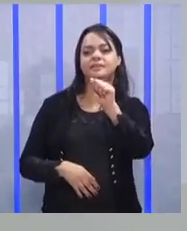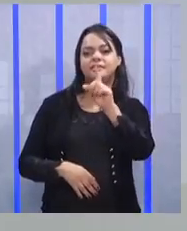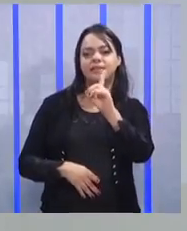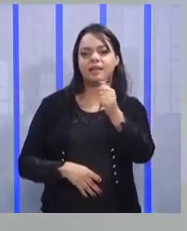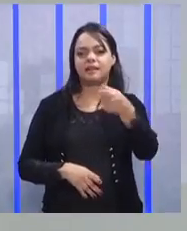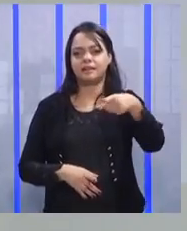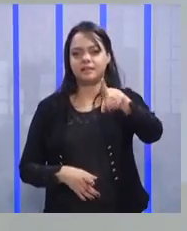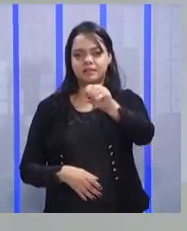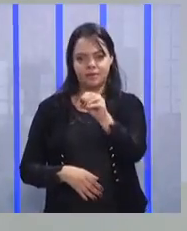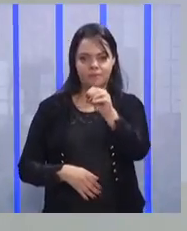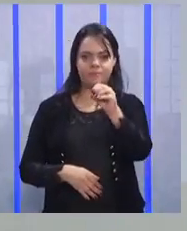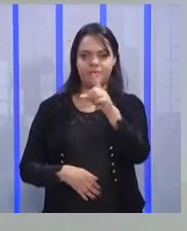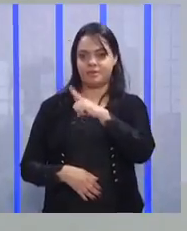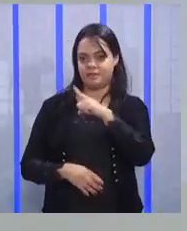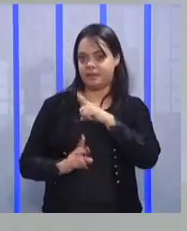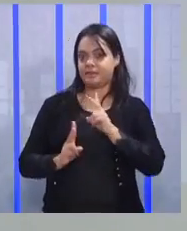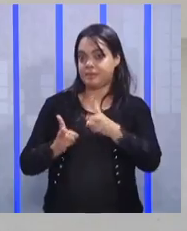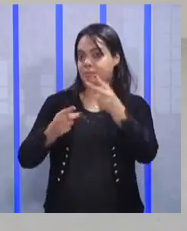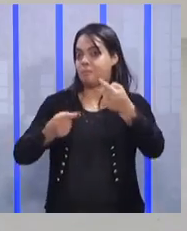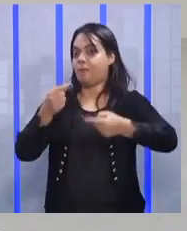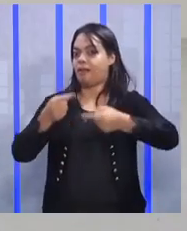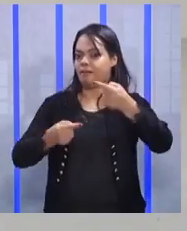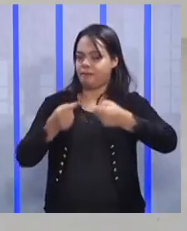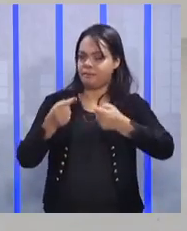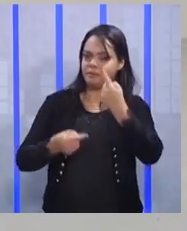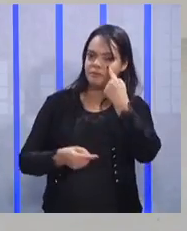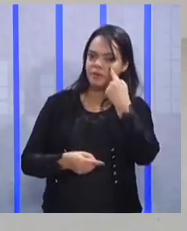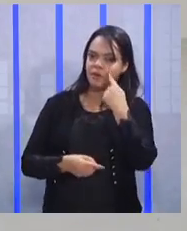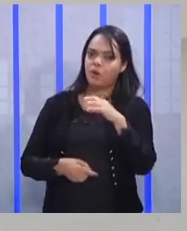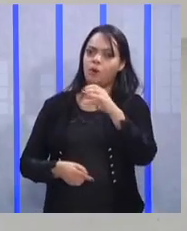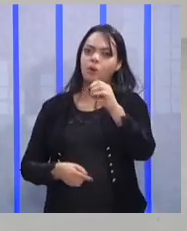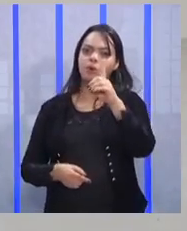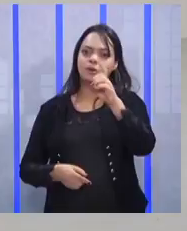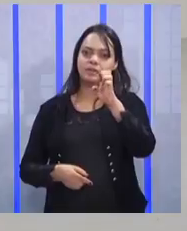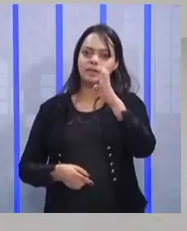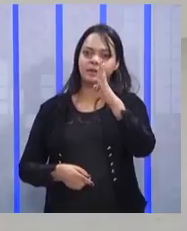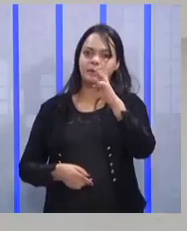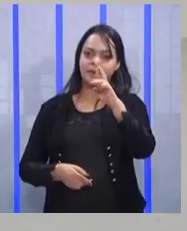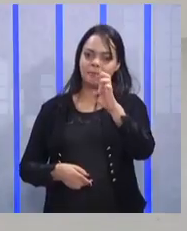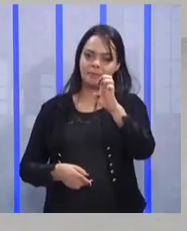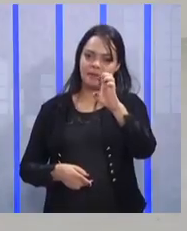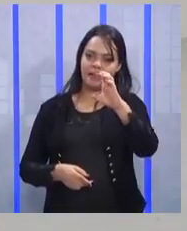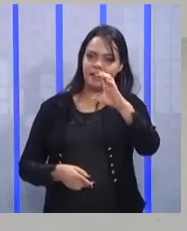sempre tem uma polêmica ali no Estadão, né? Ó, Debreche envolvida no caos.